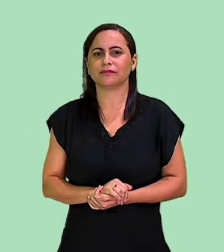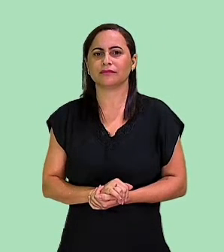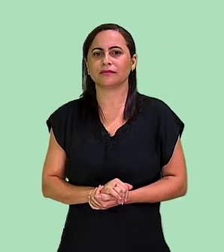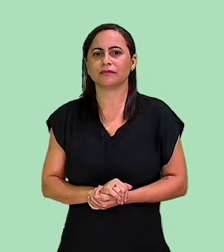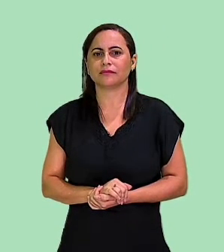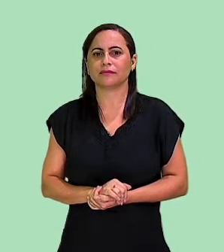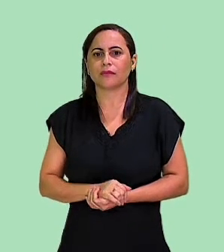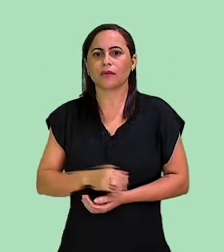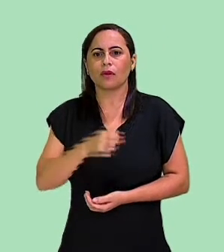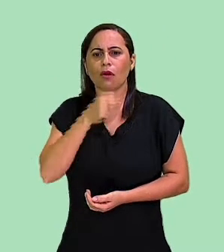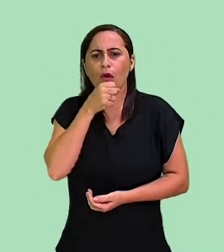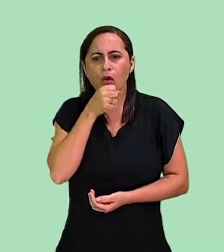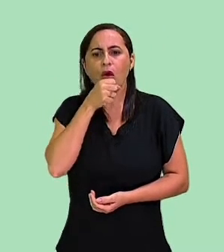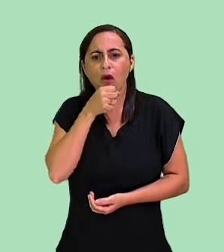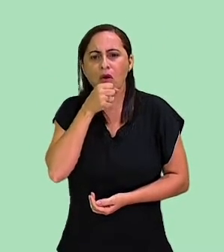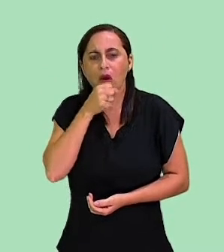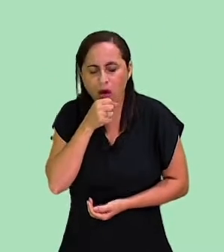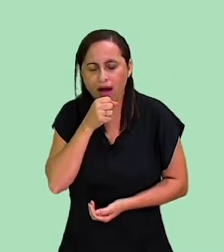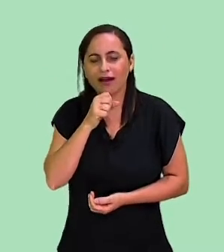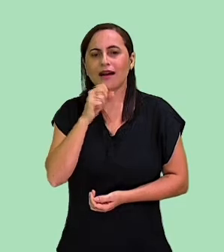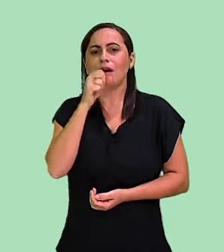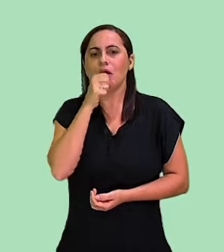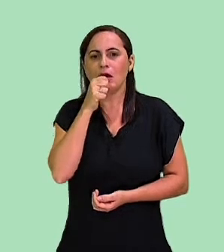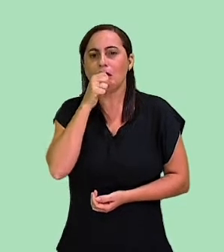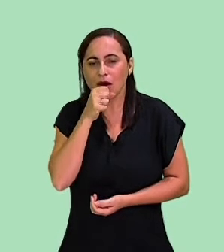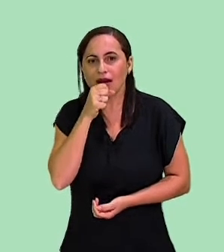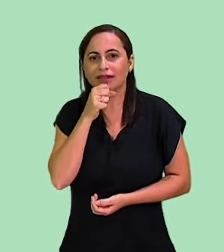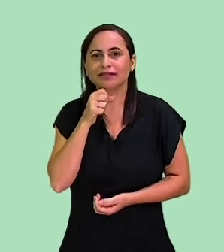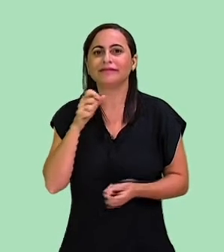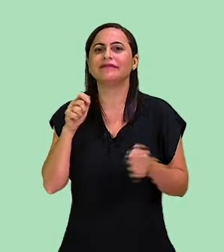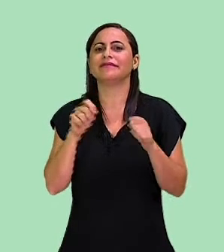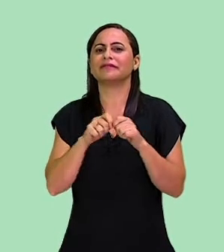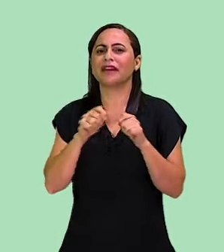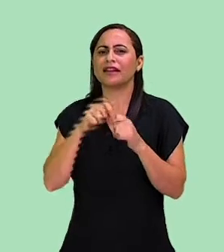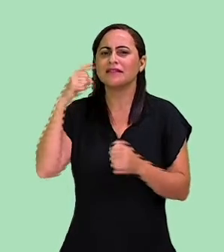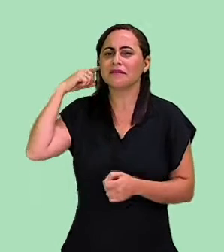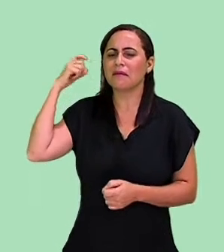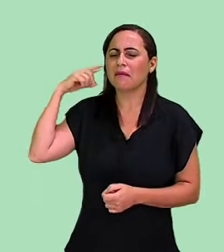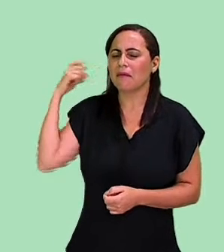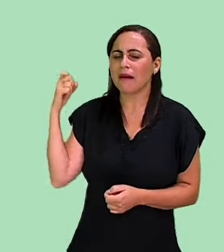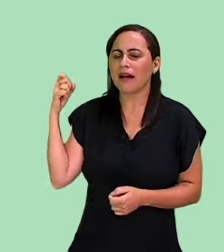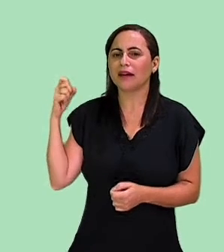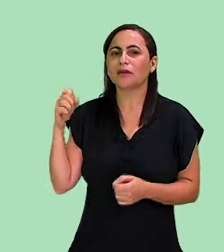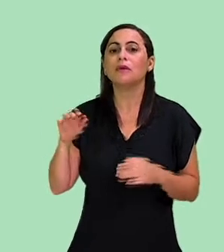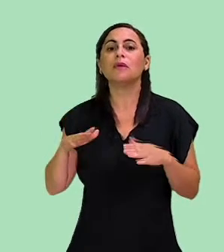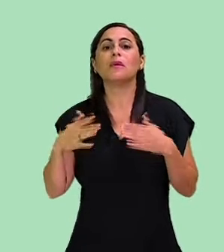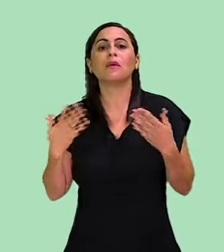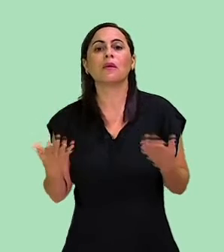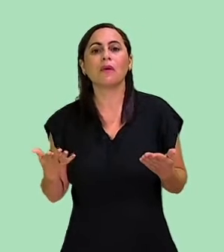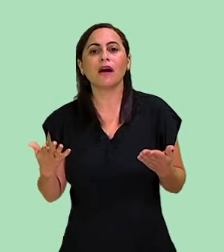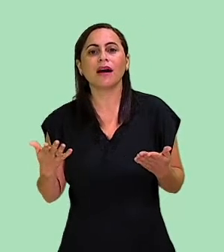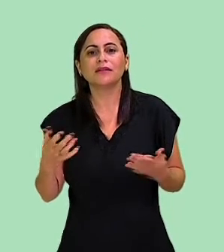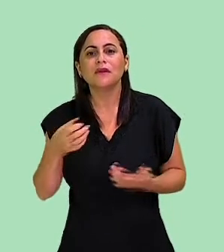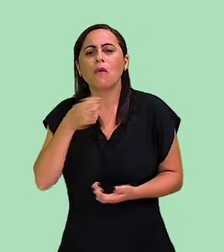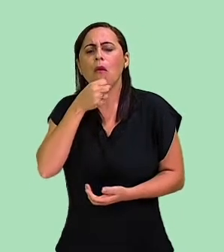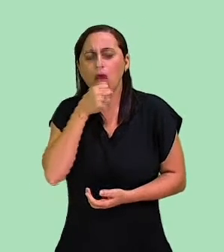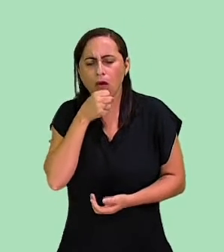Tocindo. Este é o som que fazemos quando estamos tocindo.